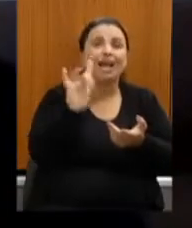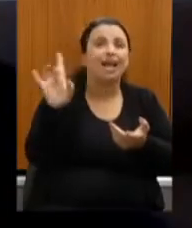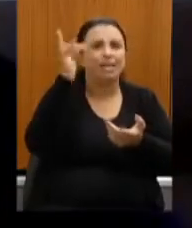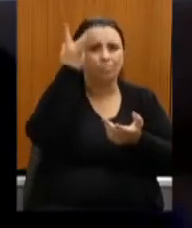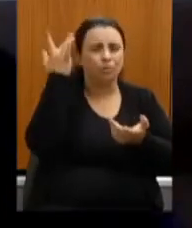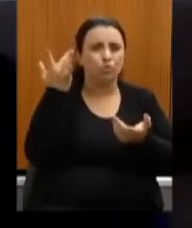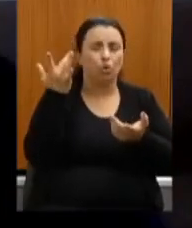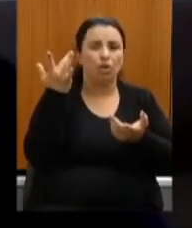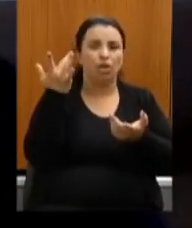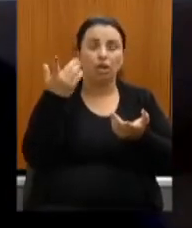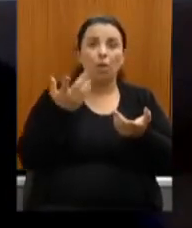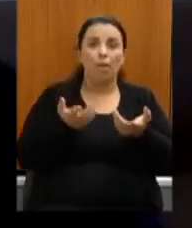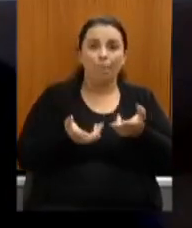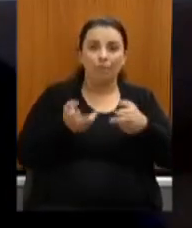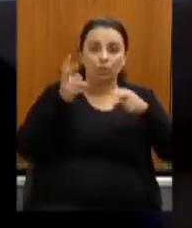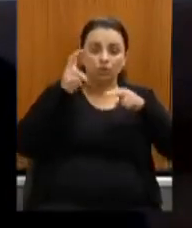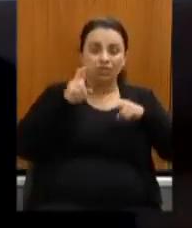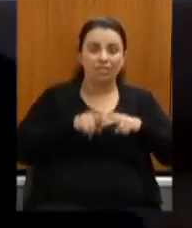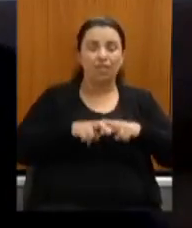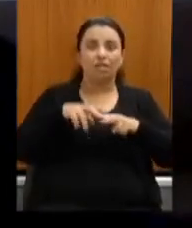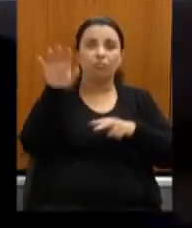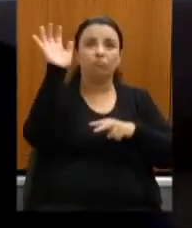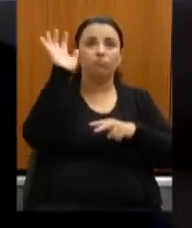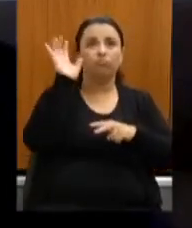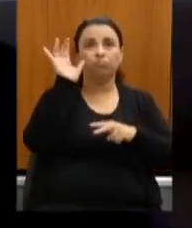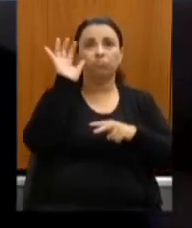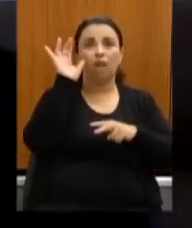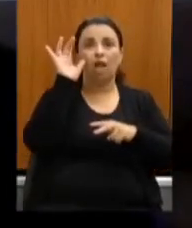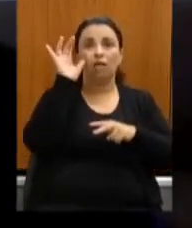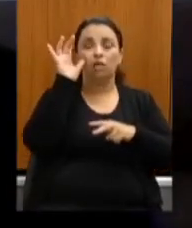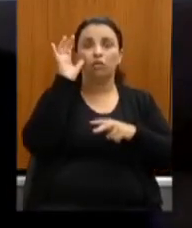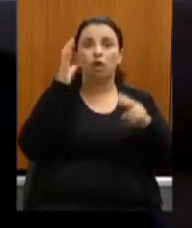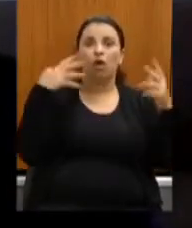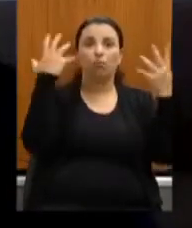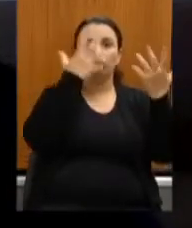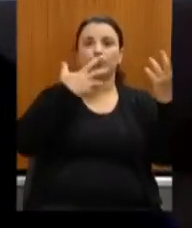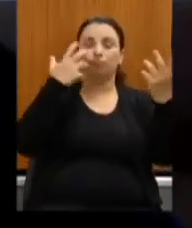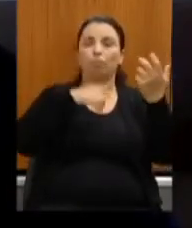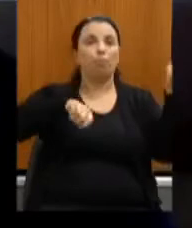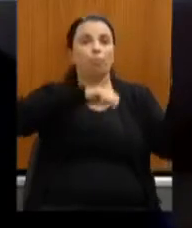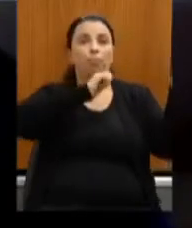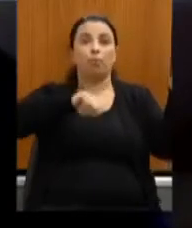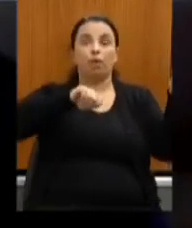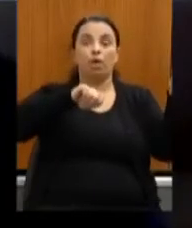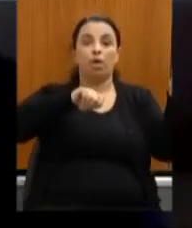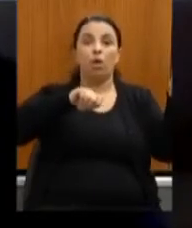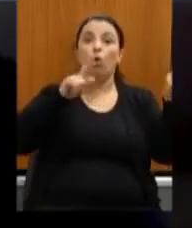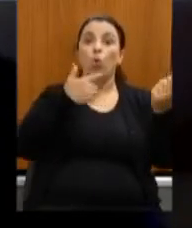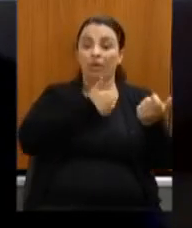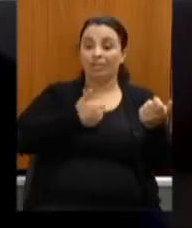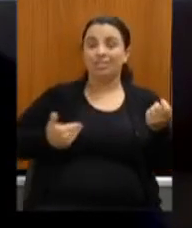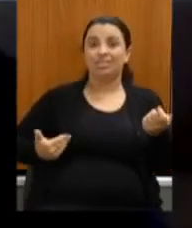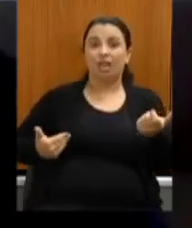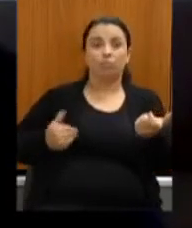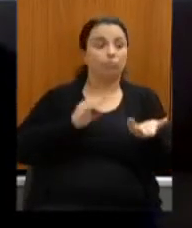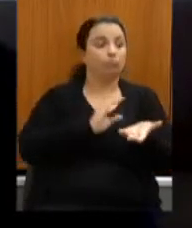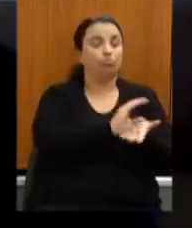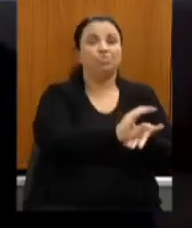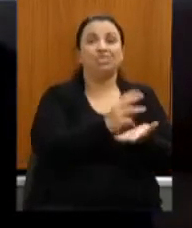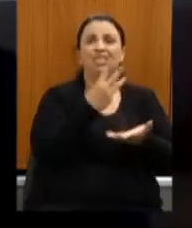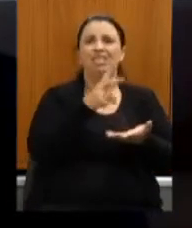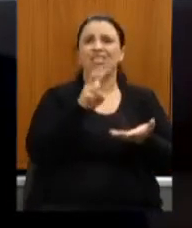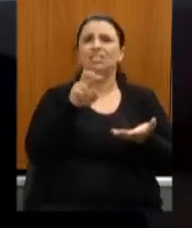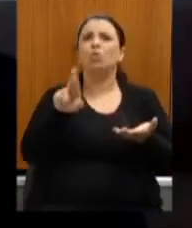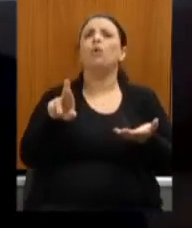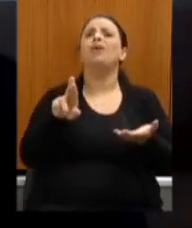naquela poltrona o estado botou subsidio essa pessoa em 350 reais como é que pode uma